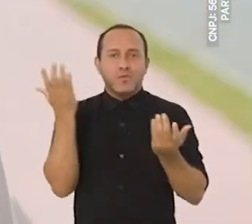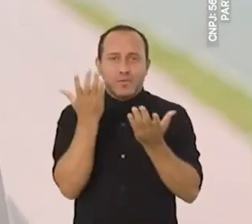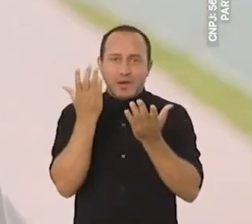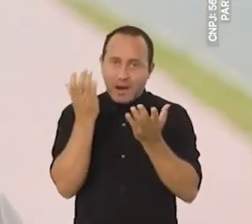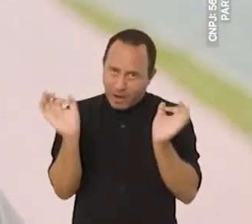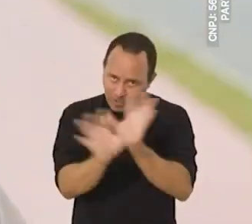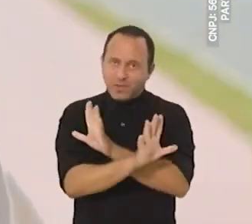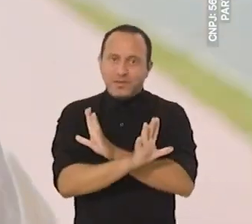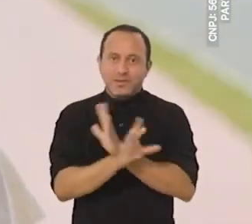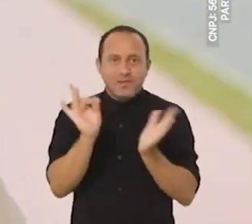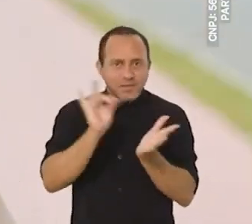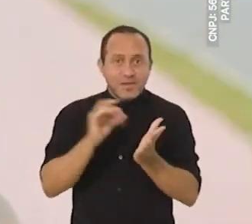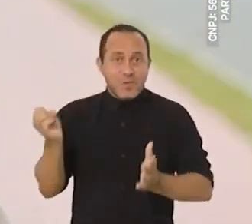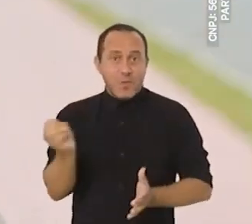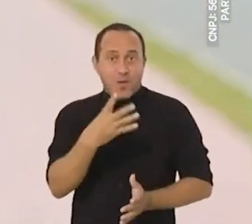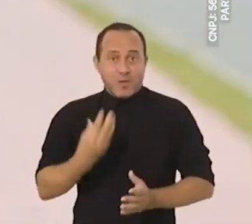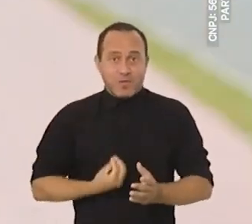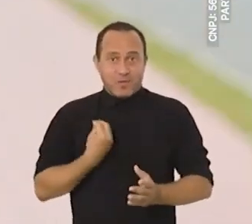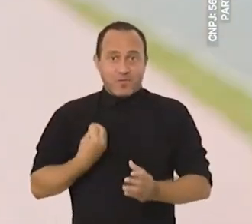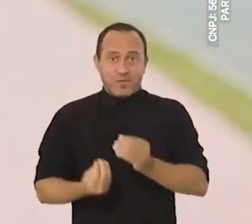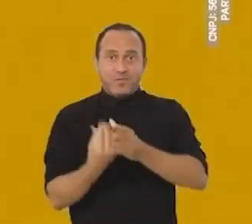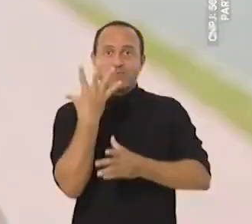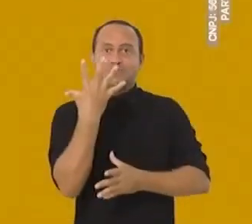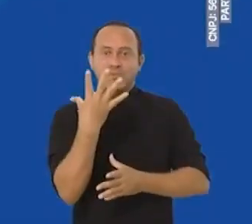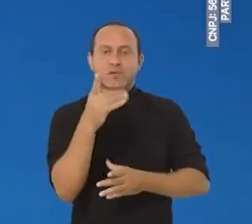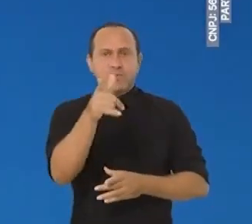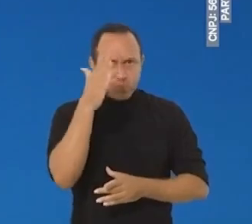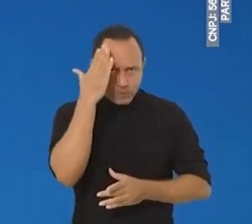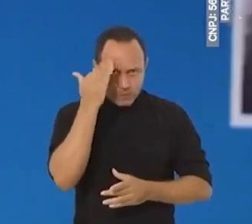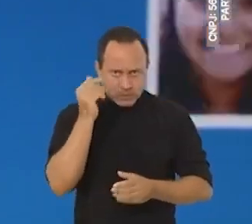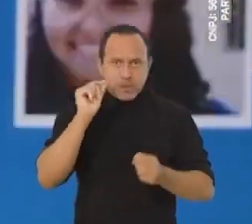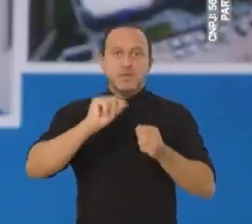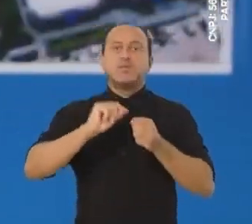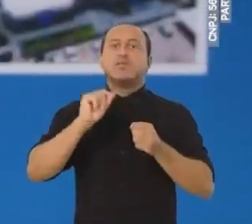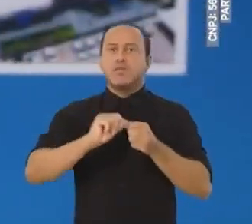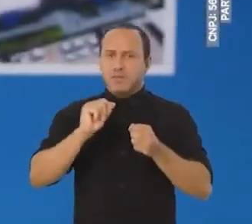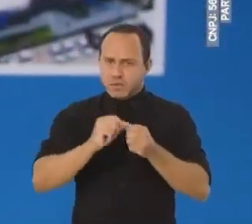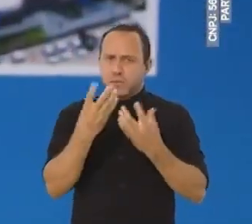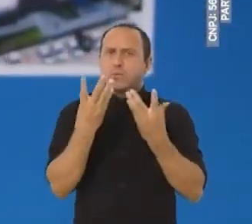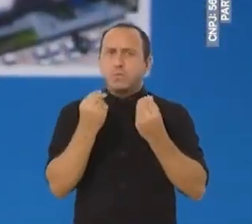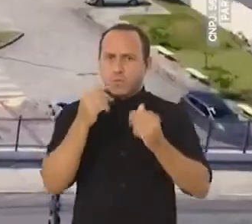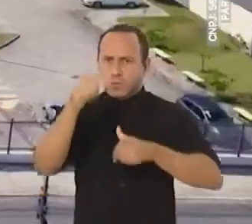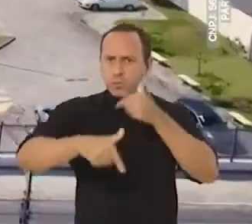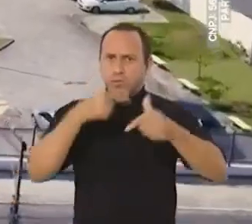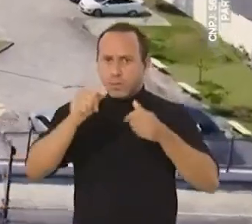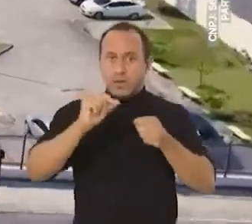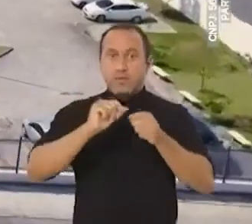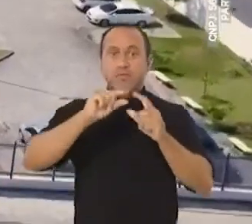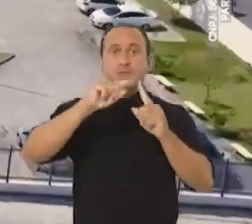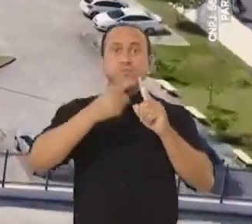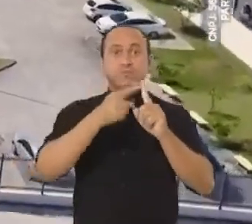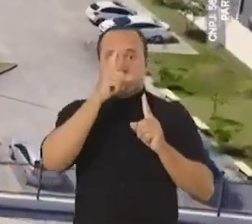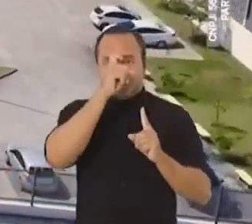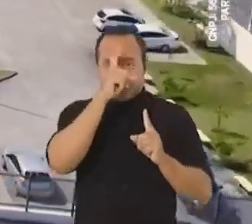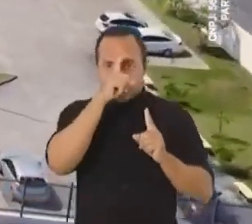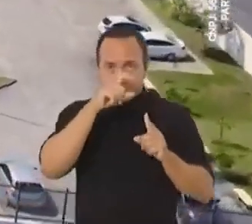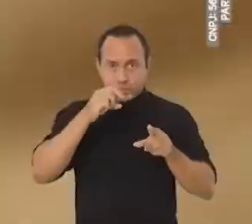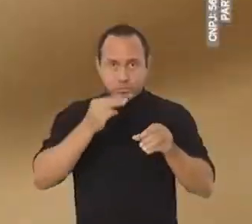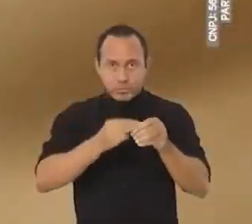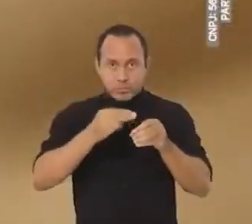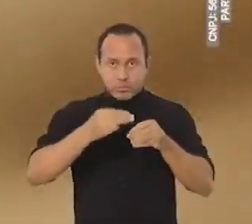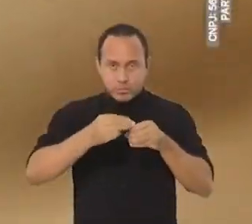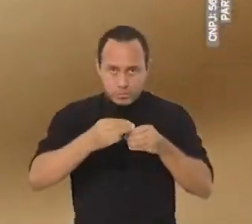realizado. É como se uma nova vida surgisse. Vocês sabem que já realizamos muito. Construímos a maternidade